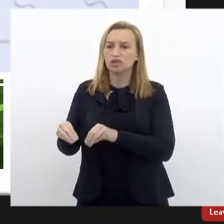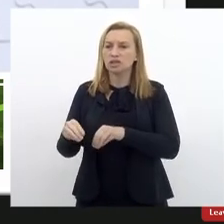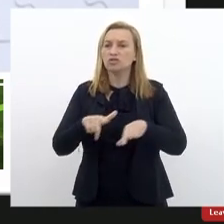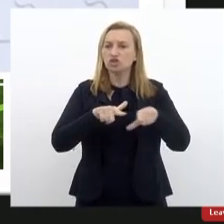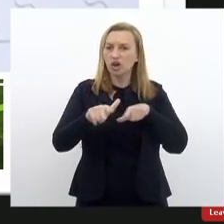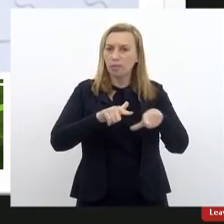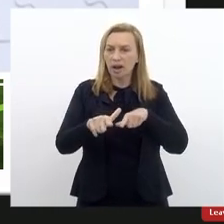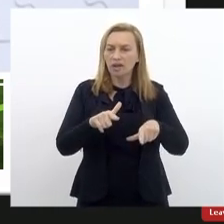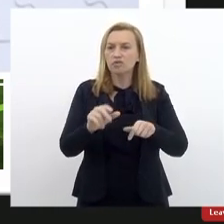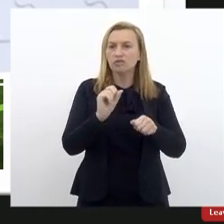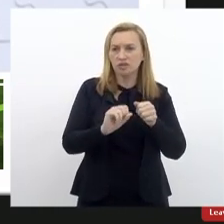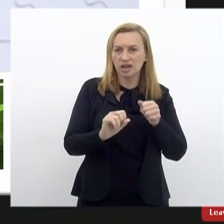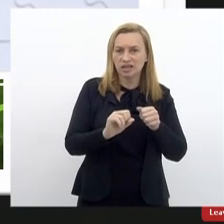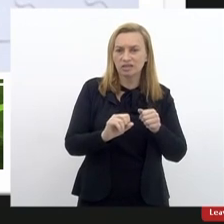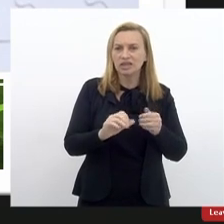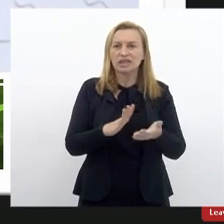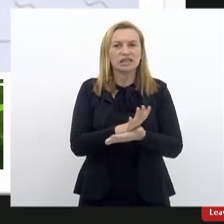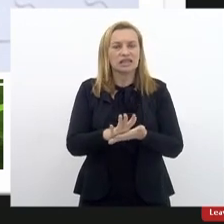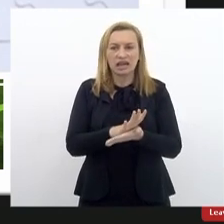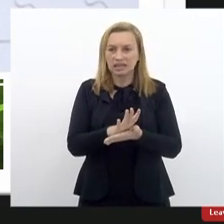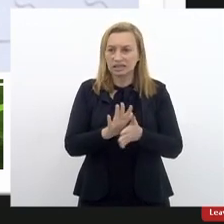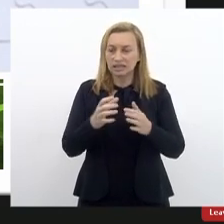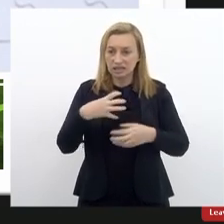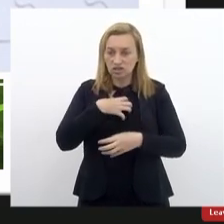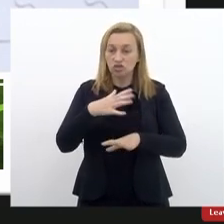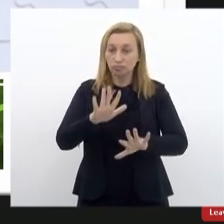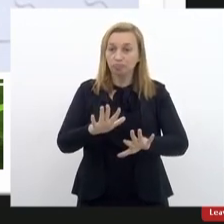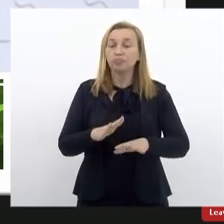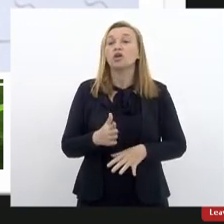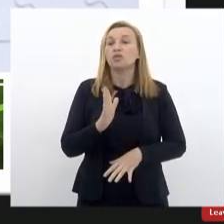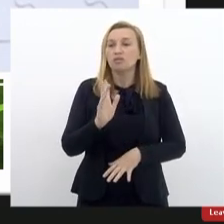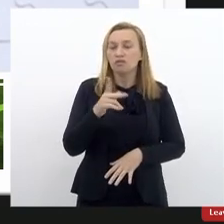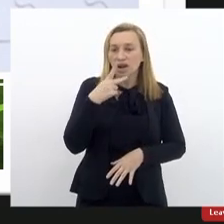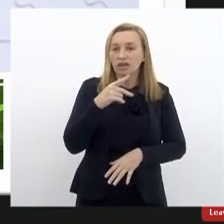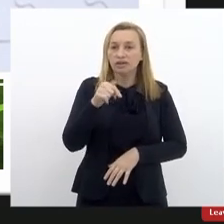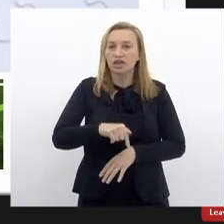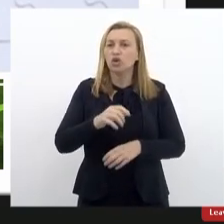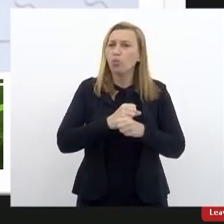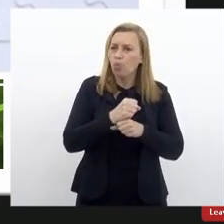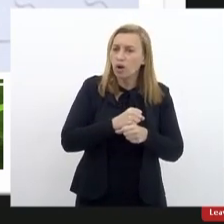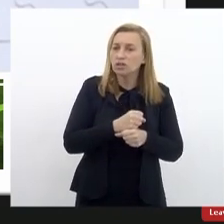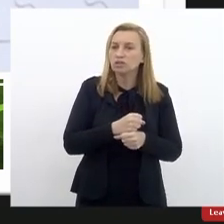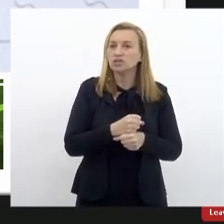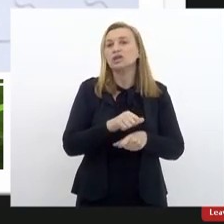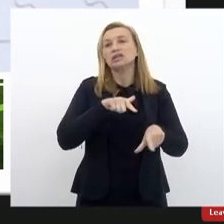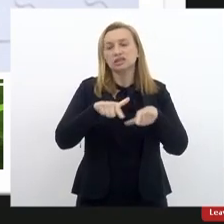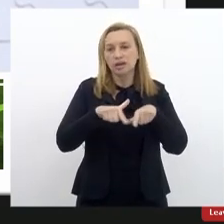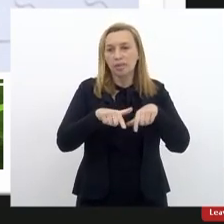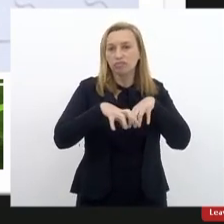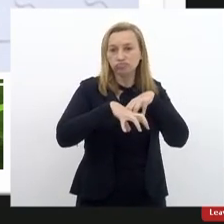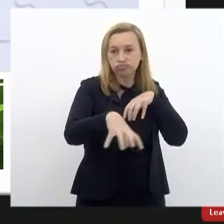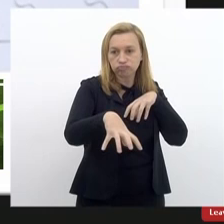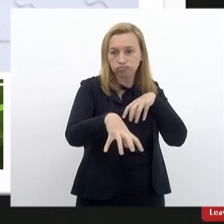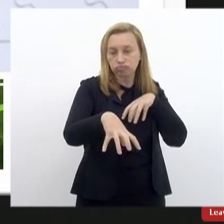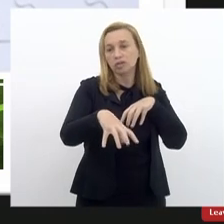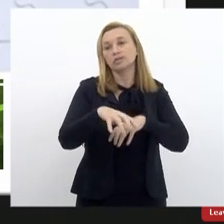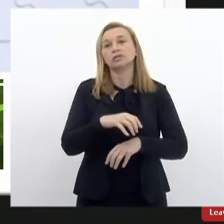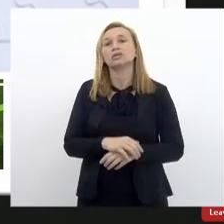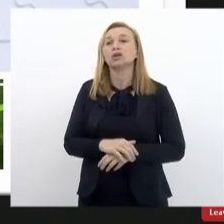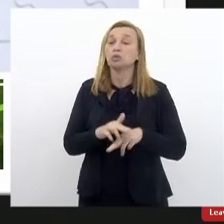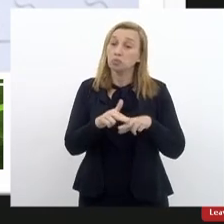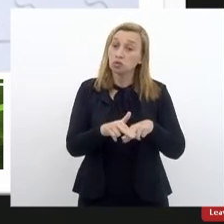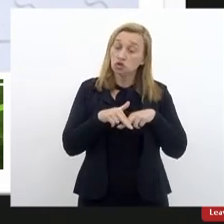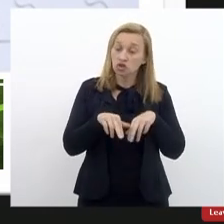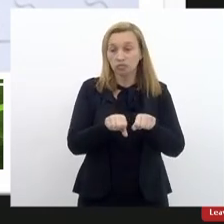sendo realizados, não houve nenhuma formalidade nesse sentido. Como é dito aqui, foi um ano de trabalho remoto por